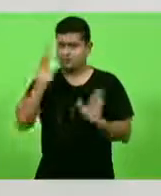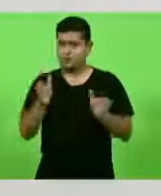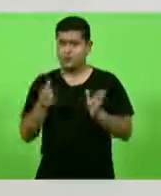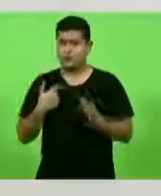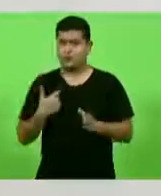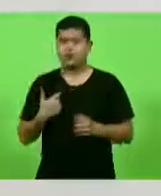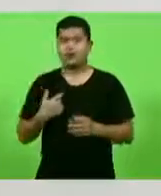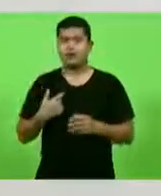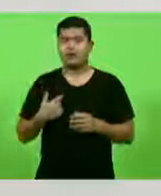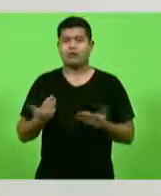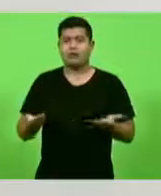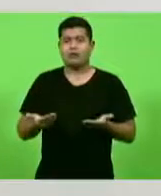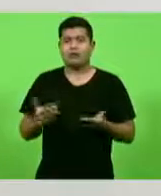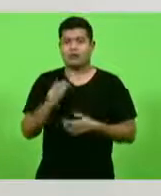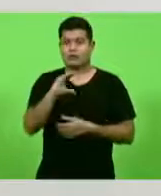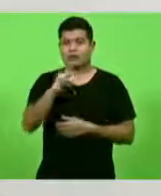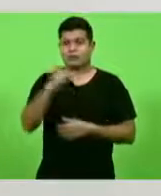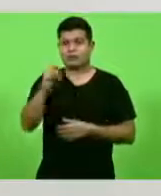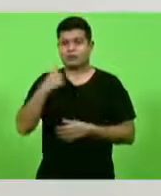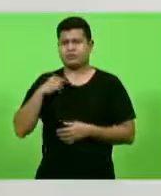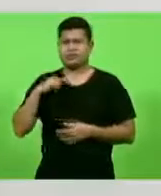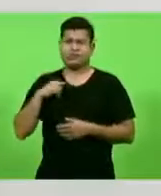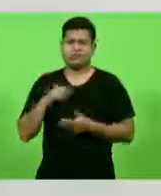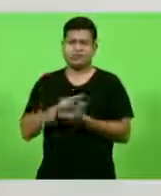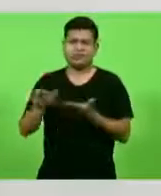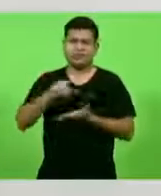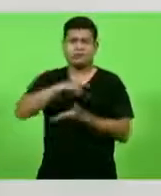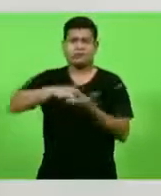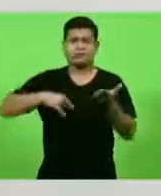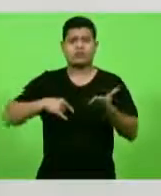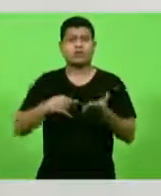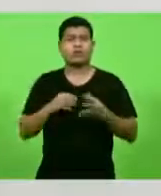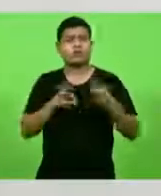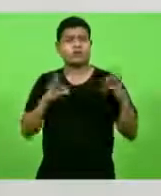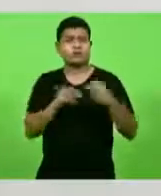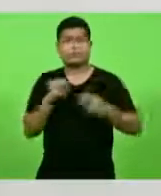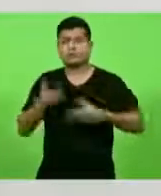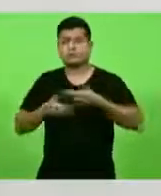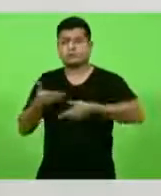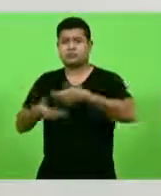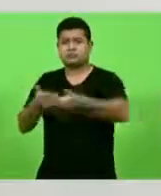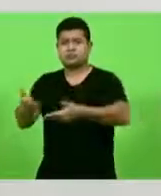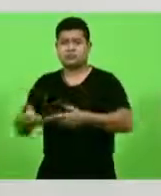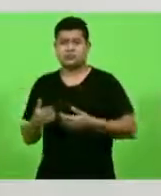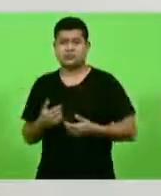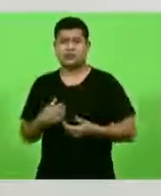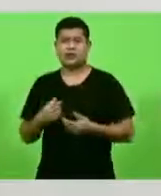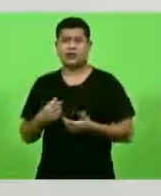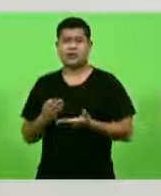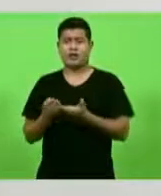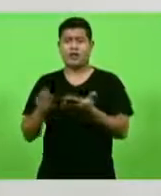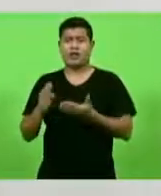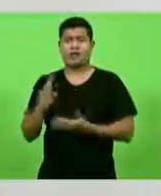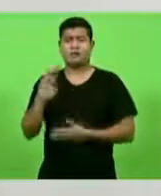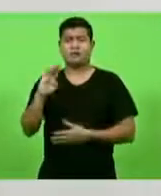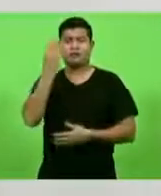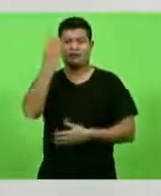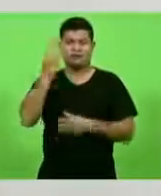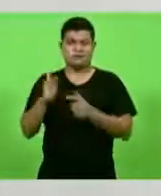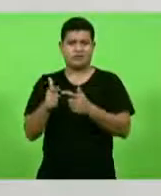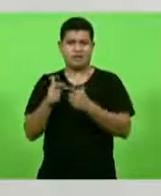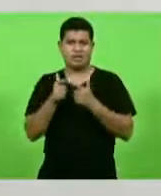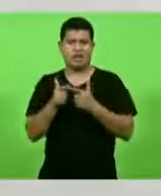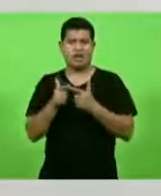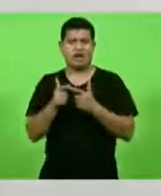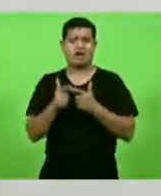resolver esse problema porque eu tenho bastante documentação. Eu tenho inclusive toda a tramitação desse falso credenciamento. Por que